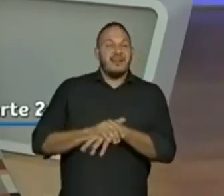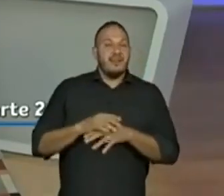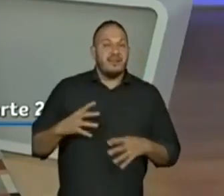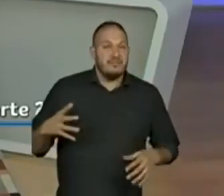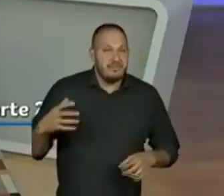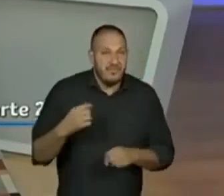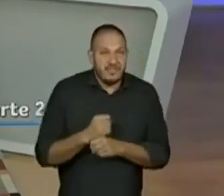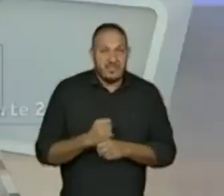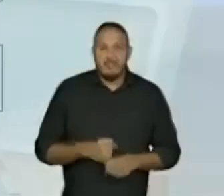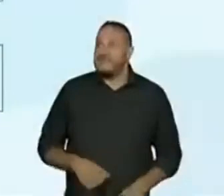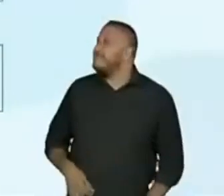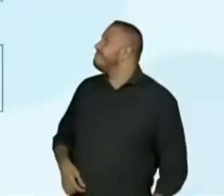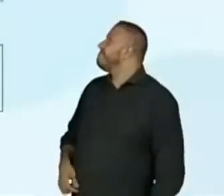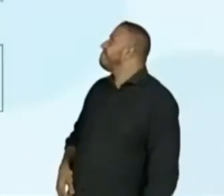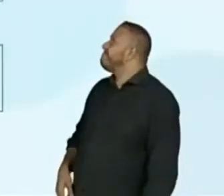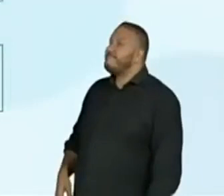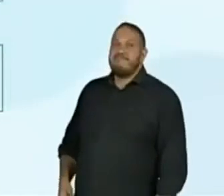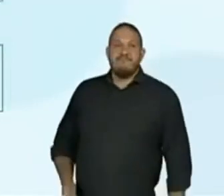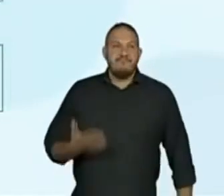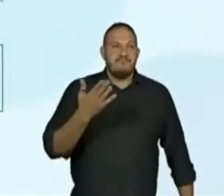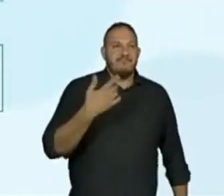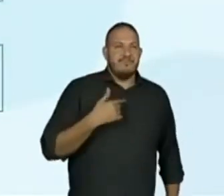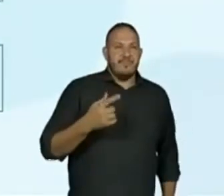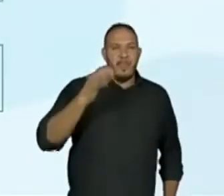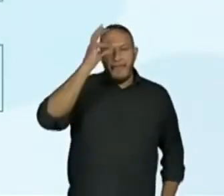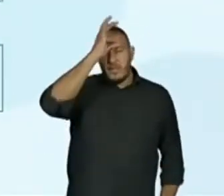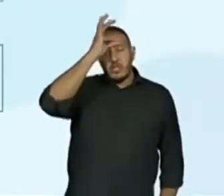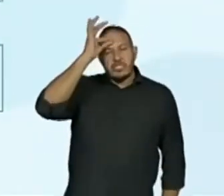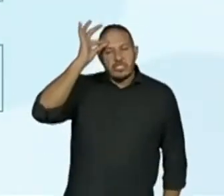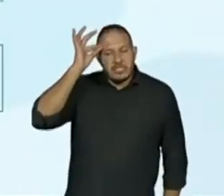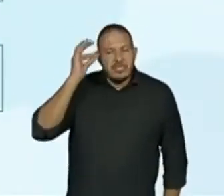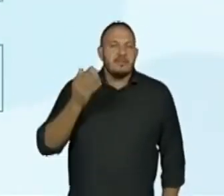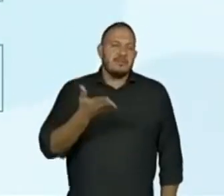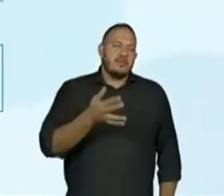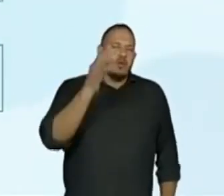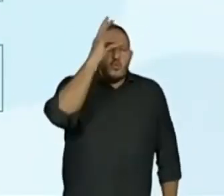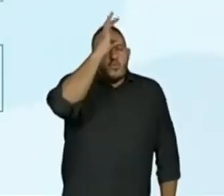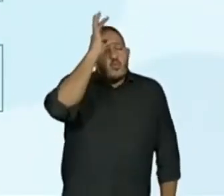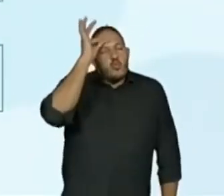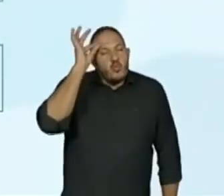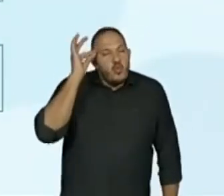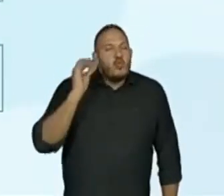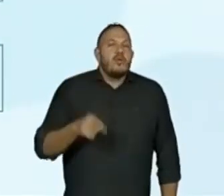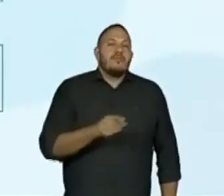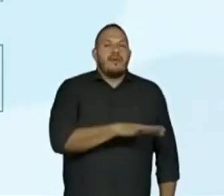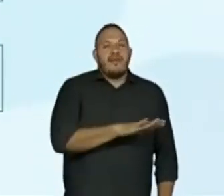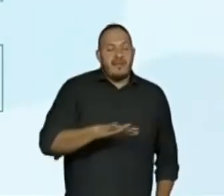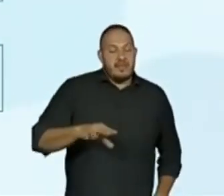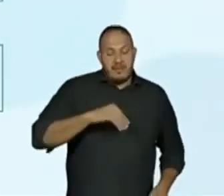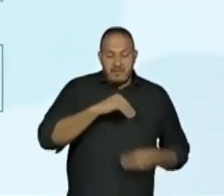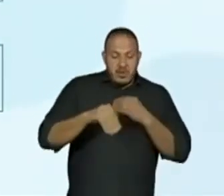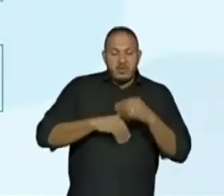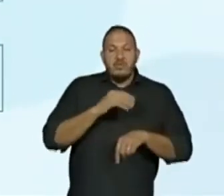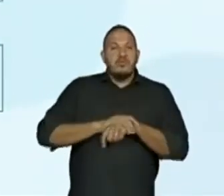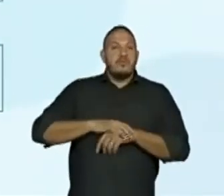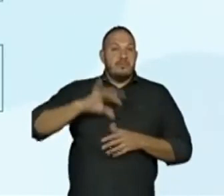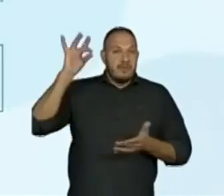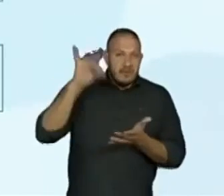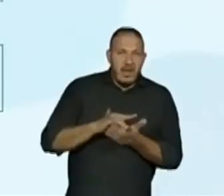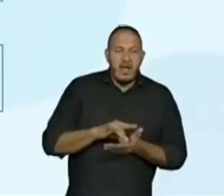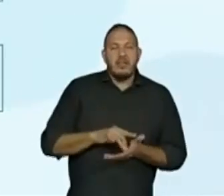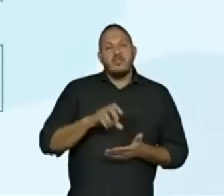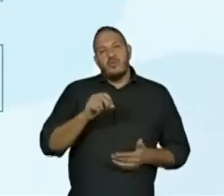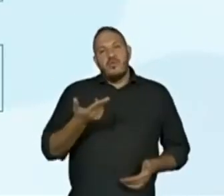A inocência da criança que mistura a realidade com a imaginação.